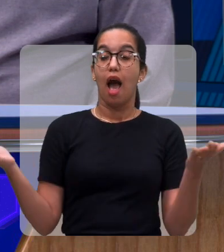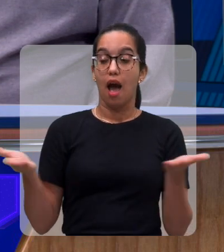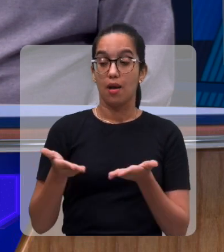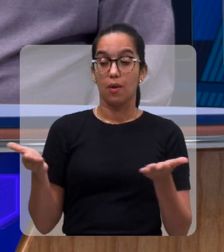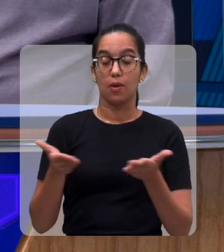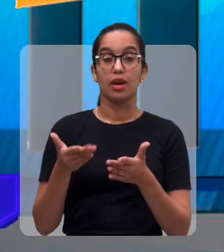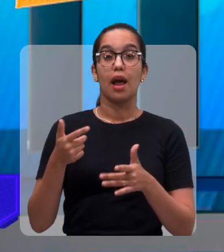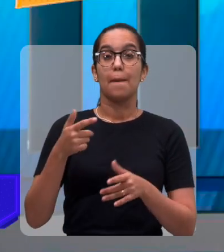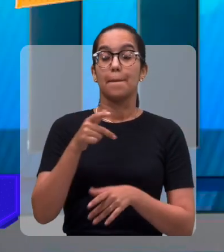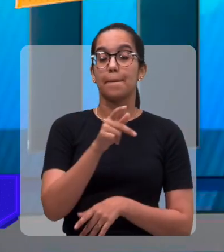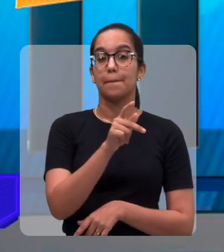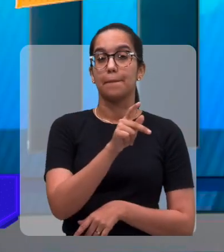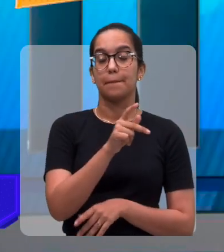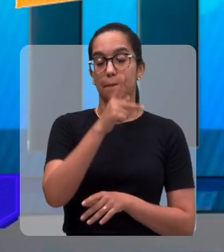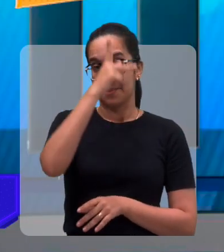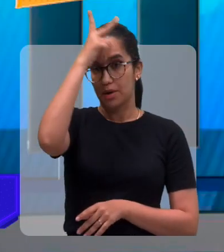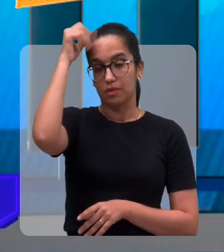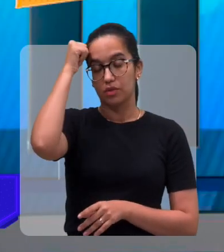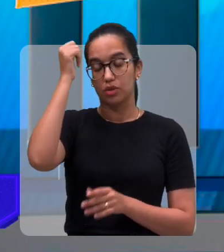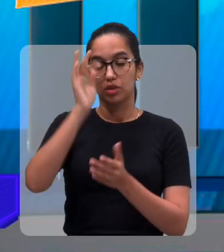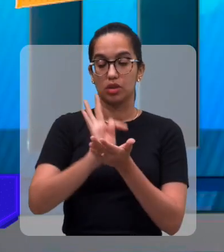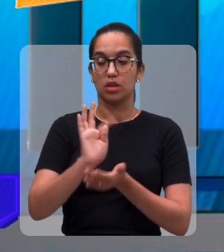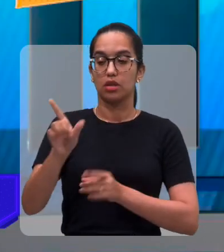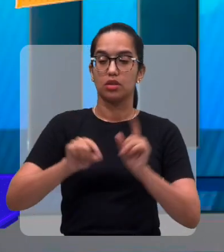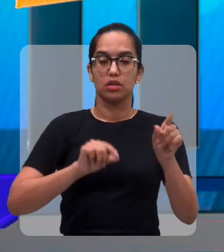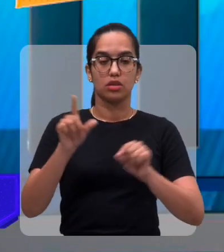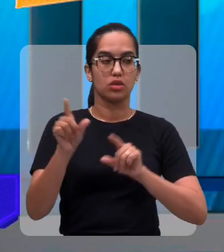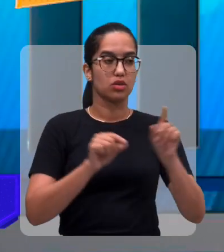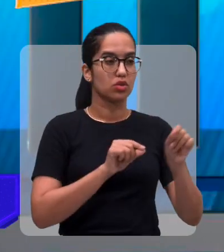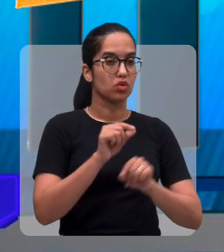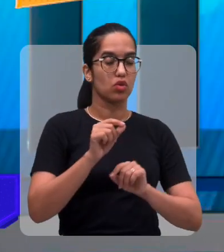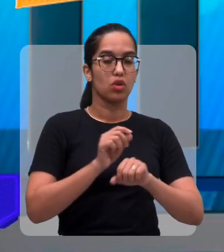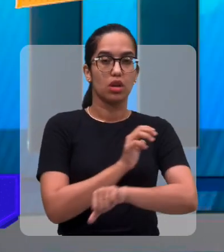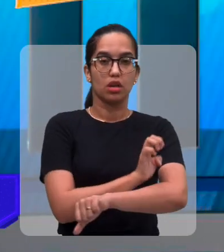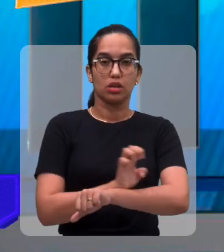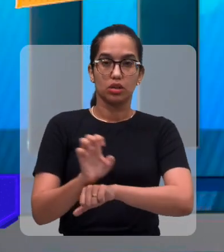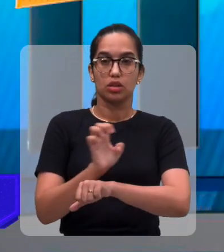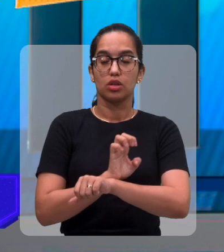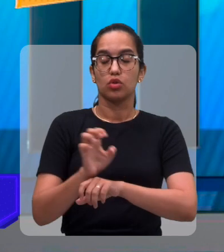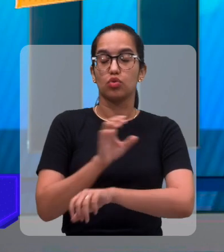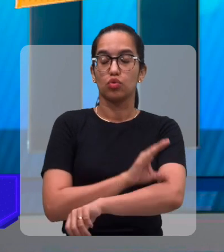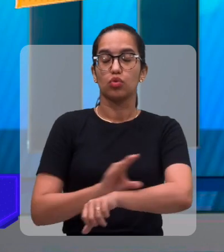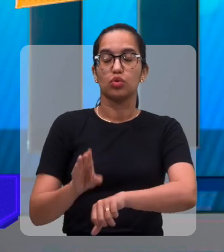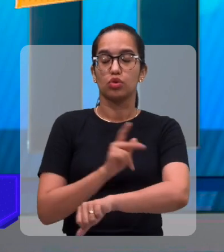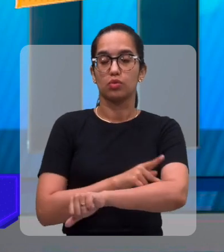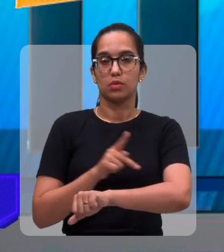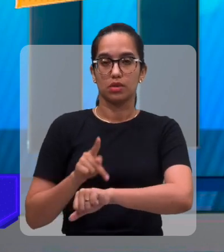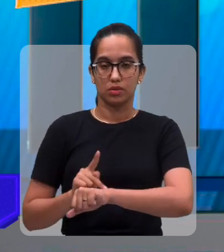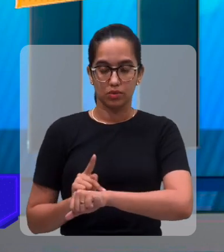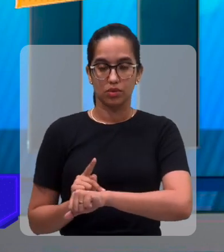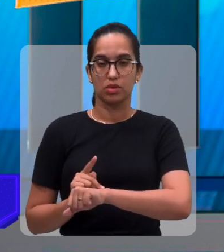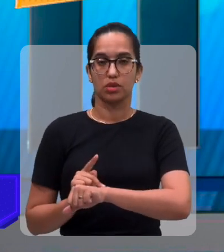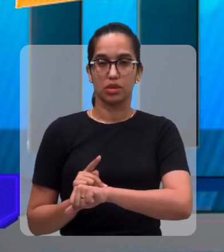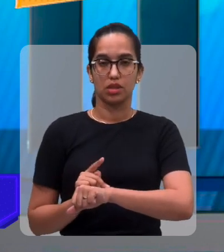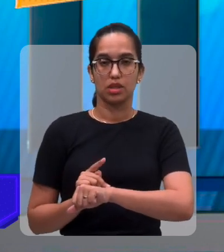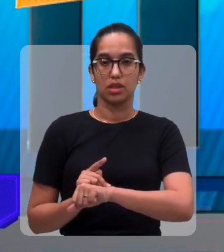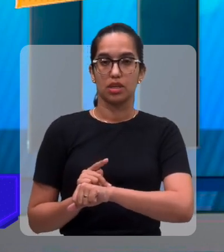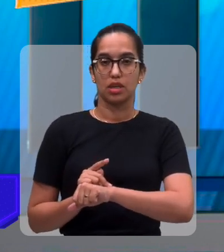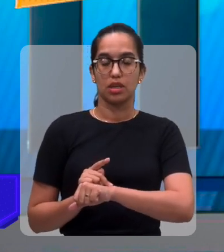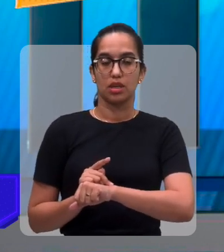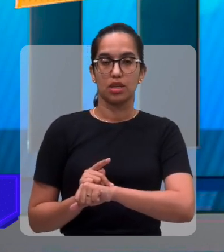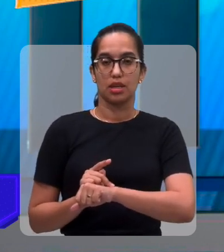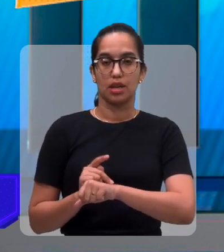uma seleção de estagiários, de pessoas que estivessem cursando o curso de pedagogia e essas